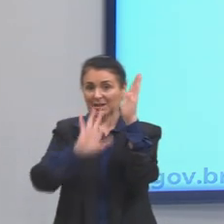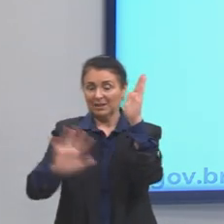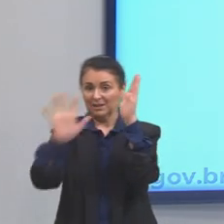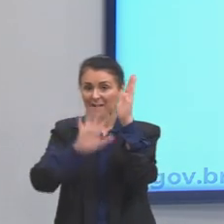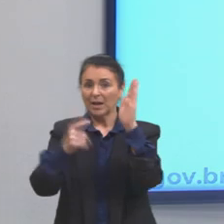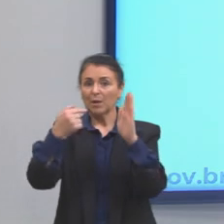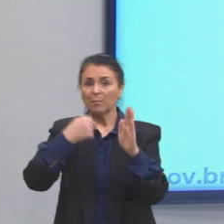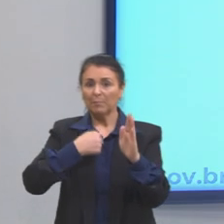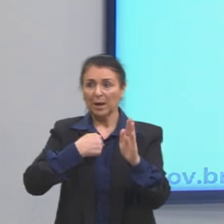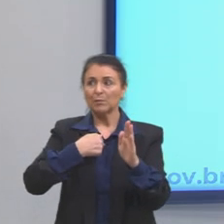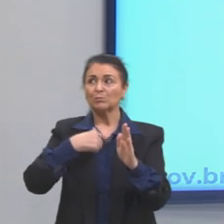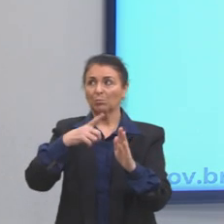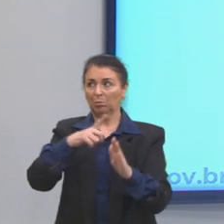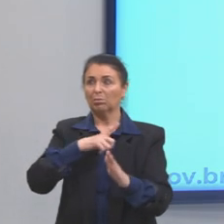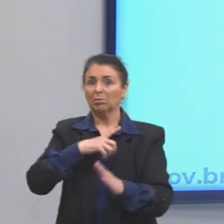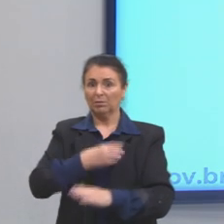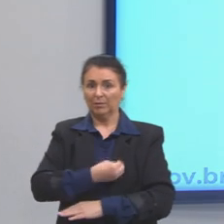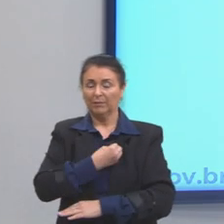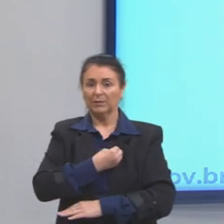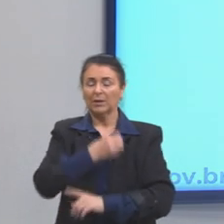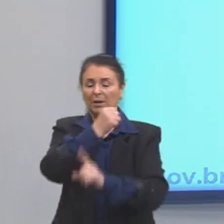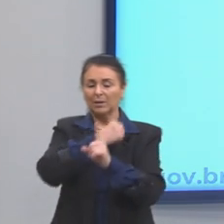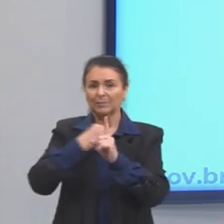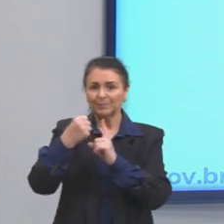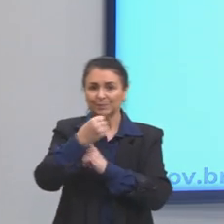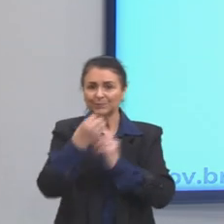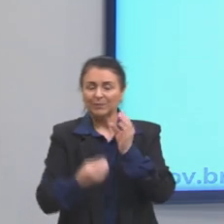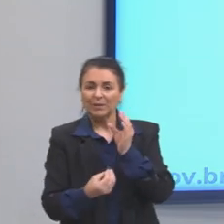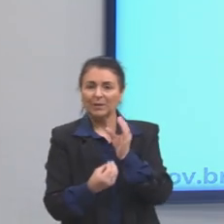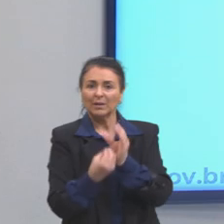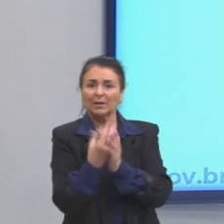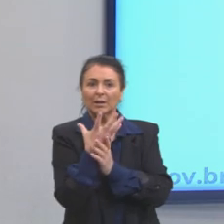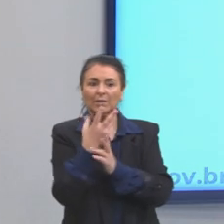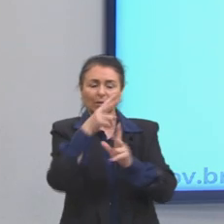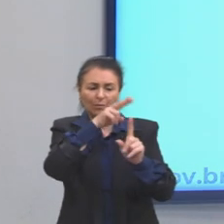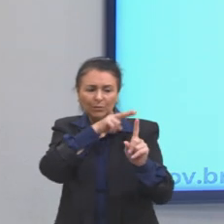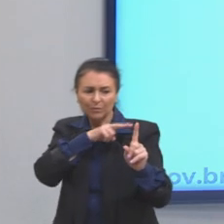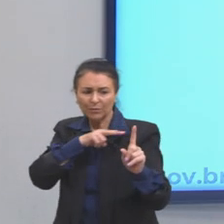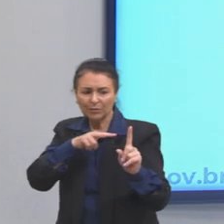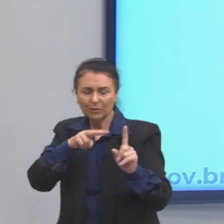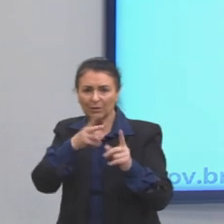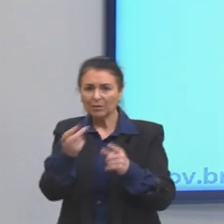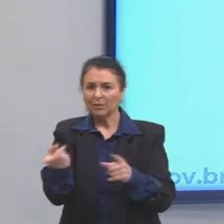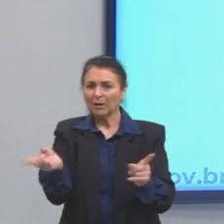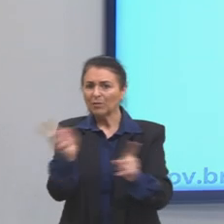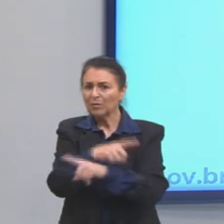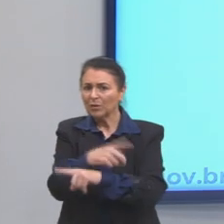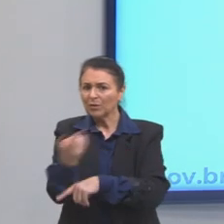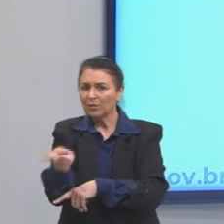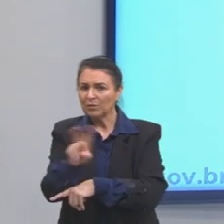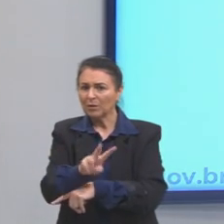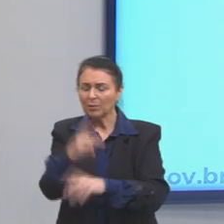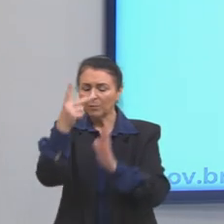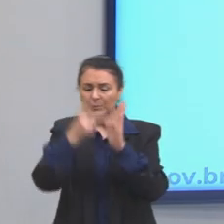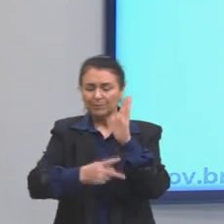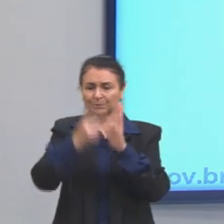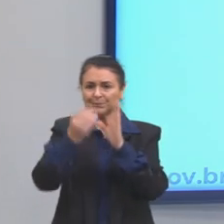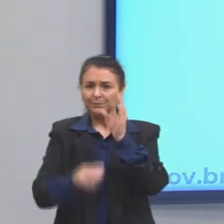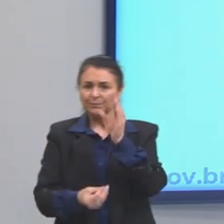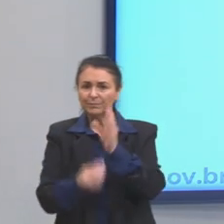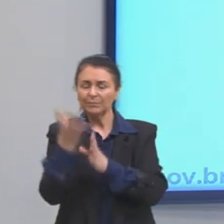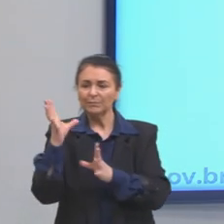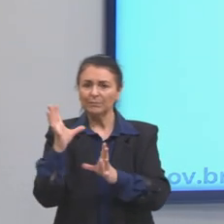sociedade origina-se do resultado diretamente perceptível das concepções, planejamentos e criações do